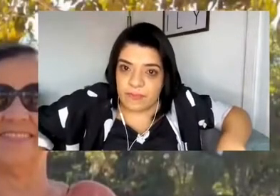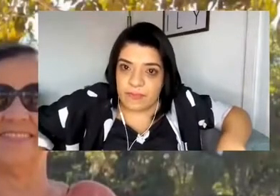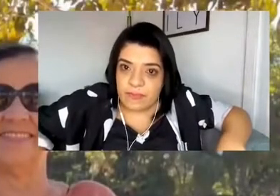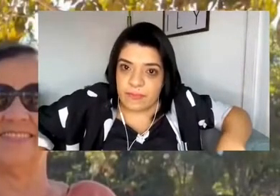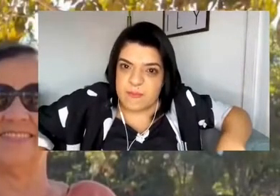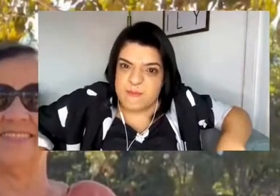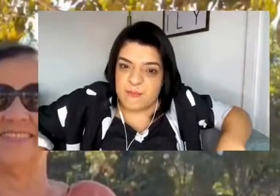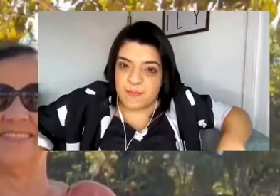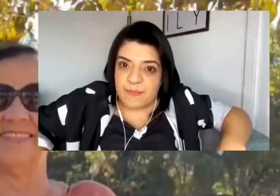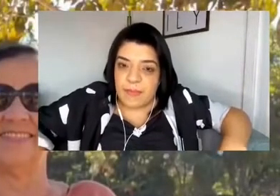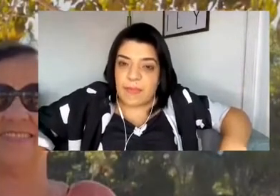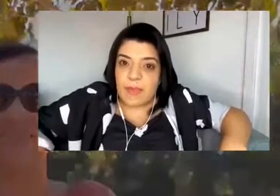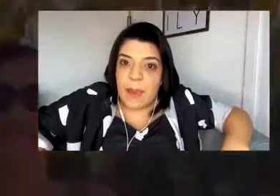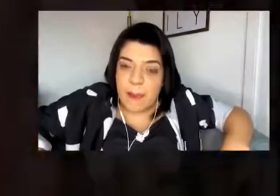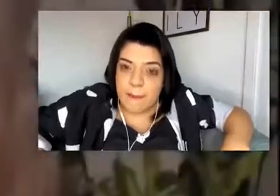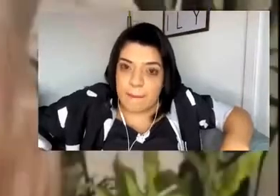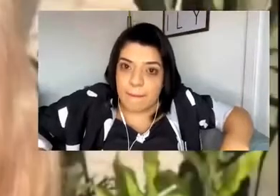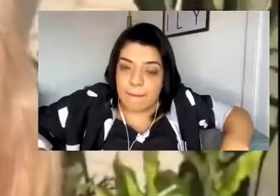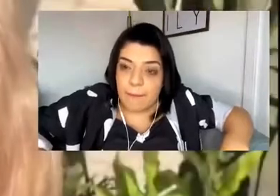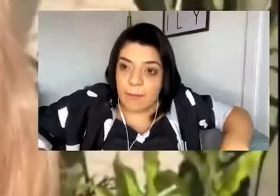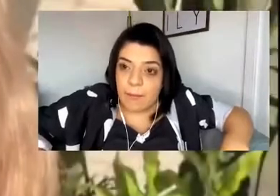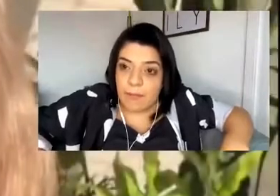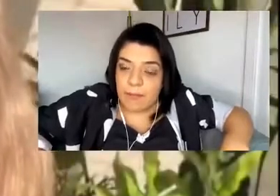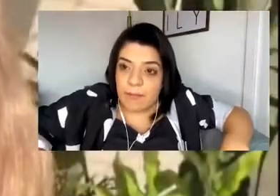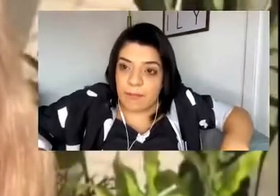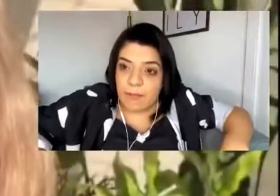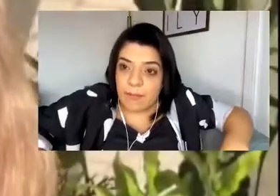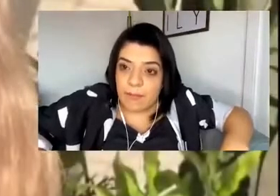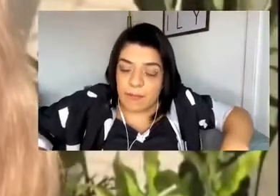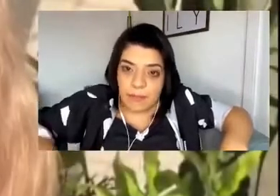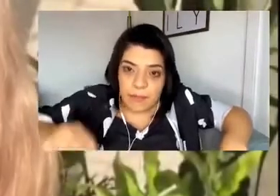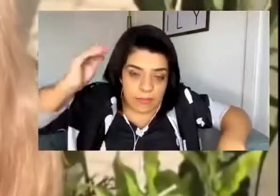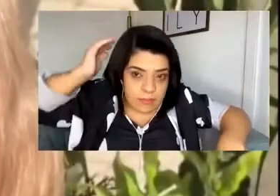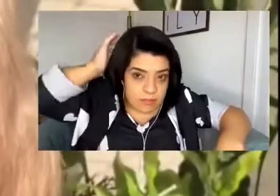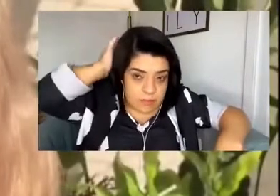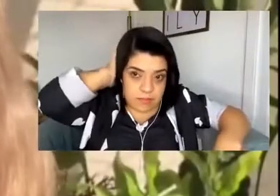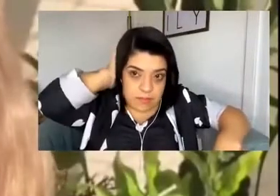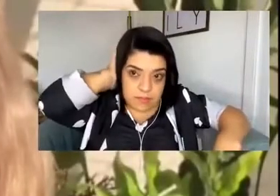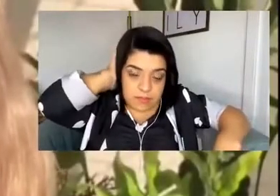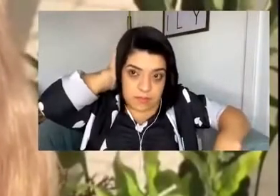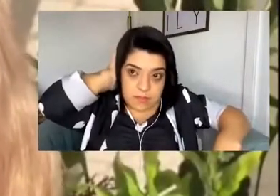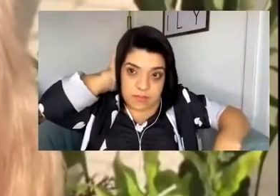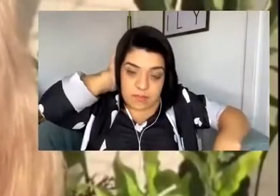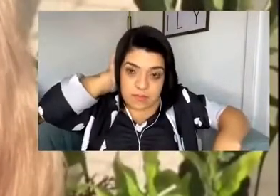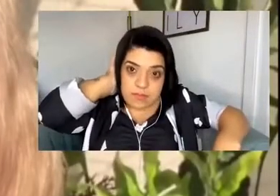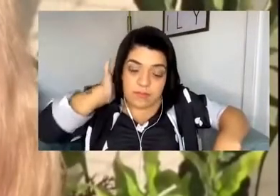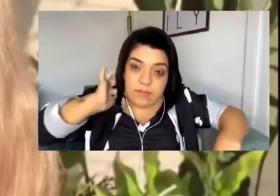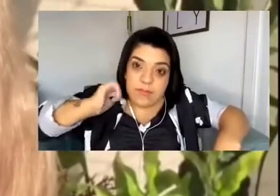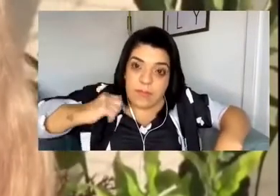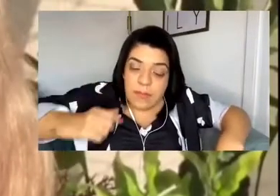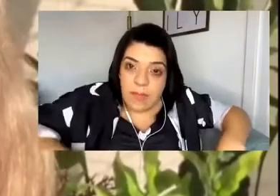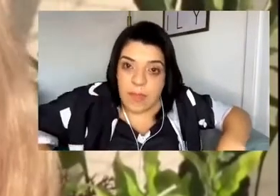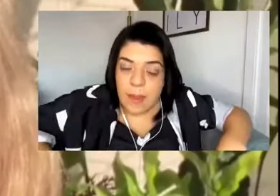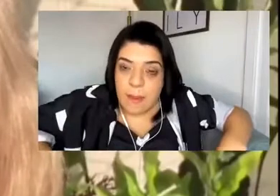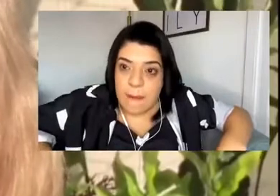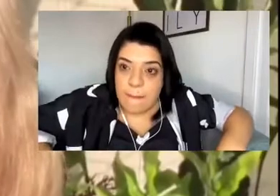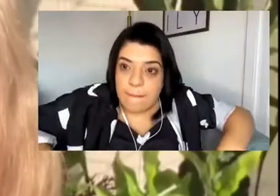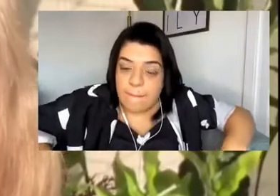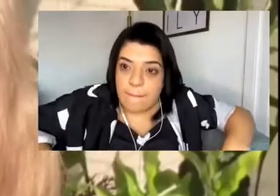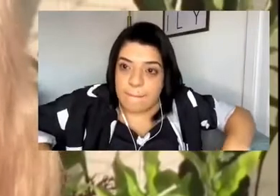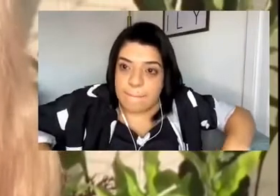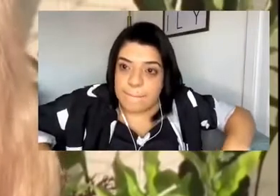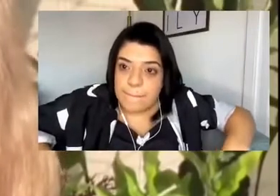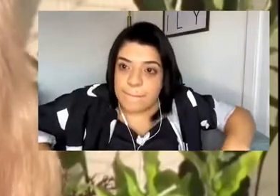guerreira, é uma guerreira. Seu pai, a sua avó, todos os seus parentes. De te impulsionar ir pra frente, de te